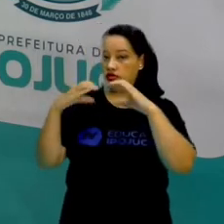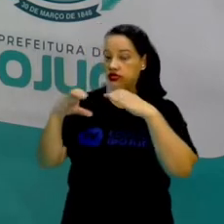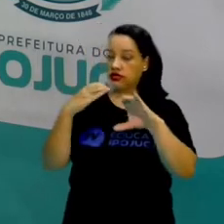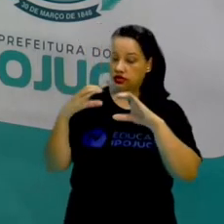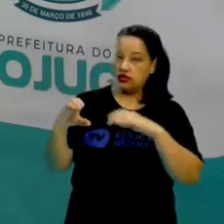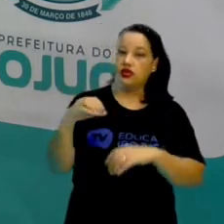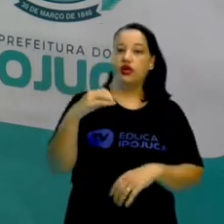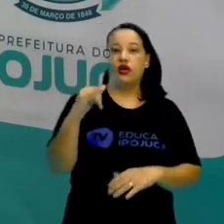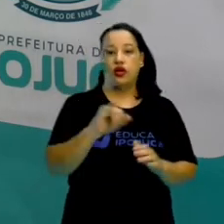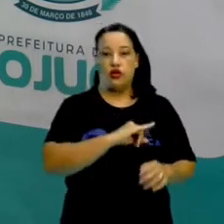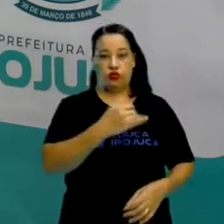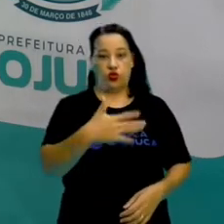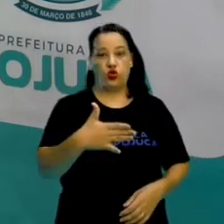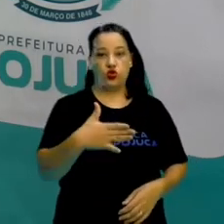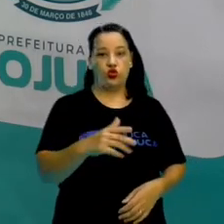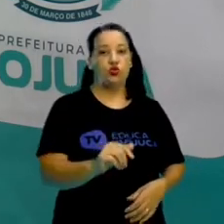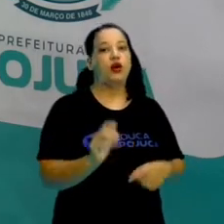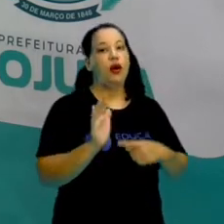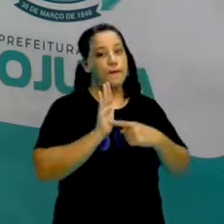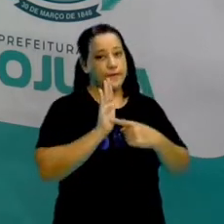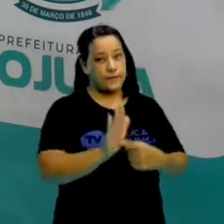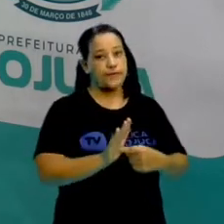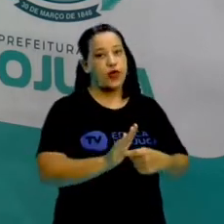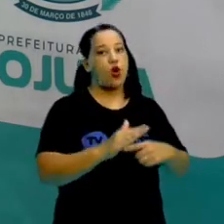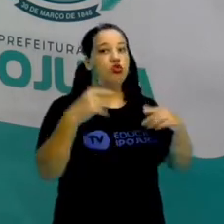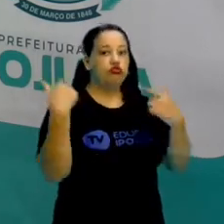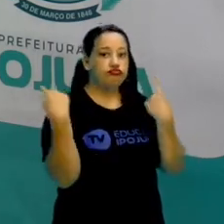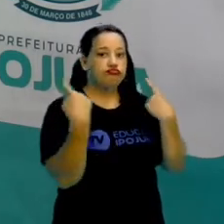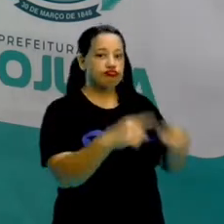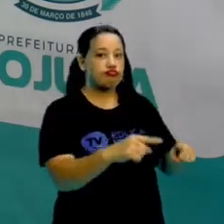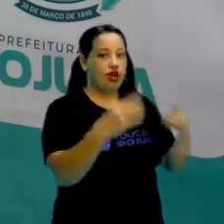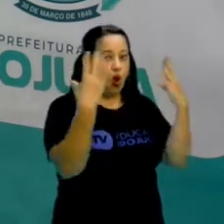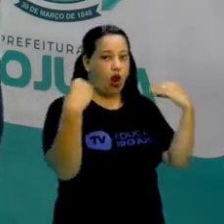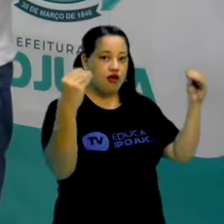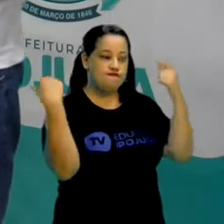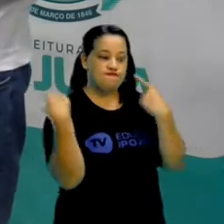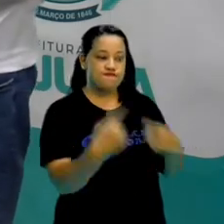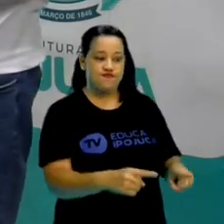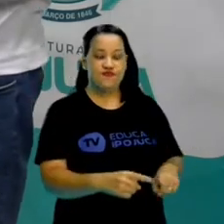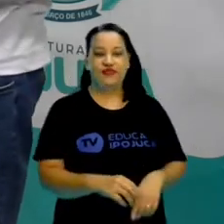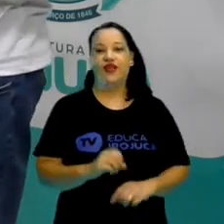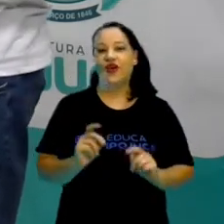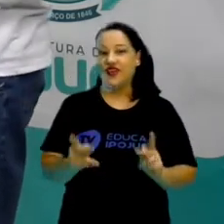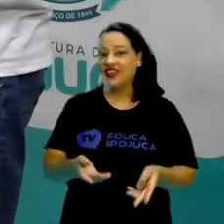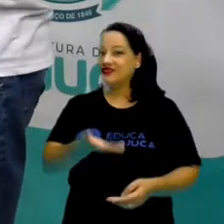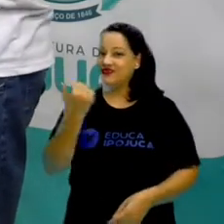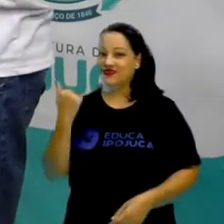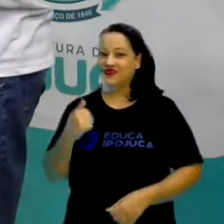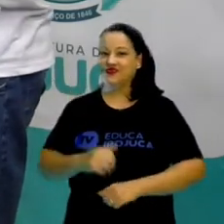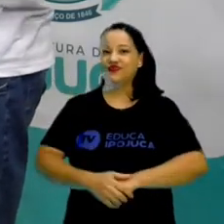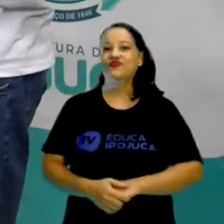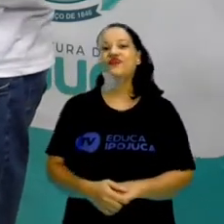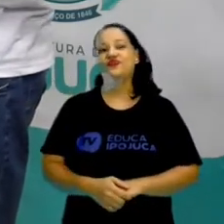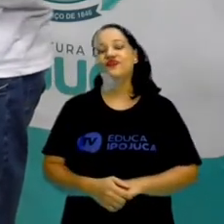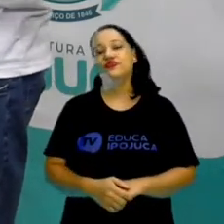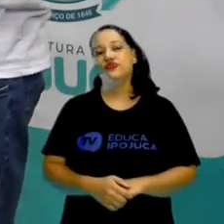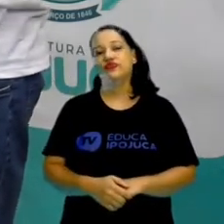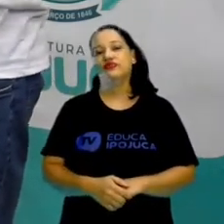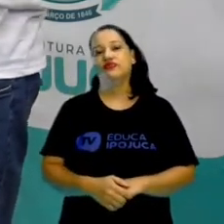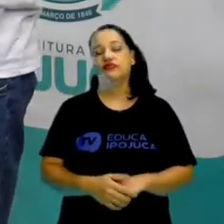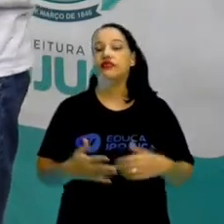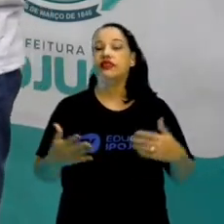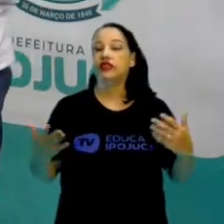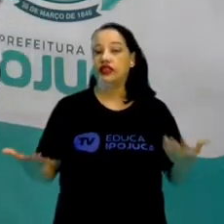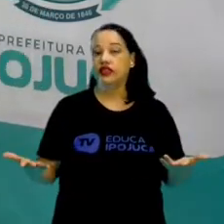tá certo? Dessa luta contra os holandeses. Ok, pessoal? Vamos seguir então? Ah,